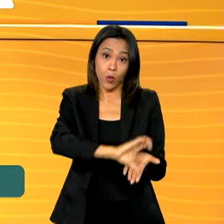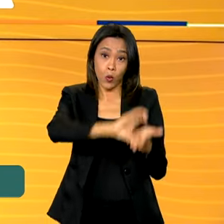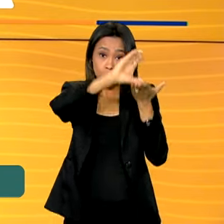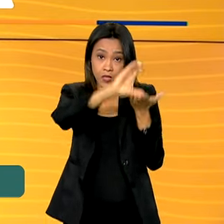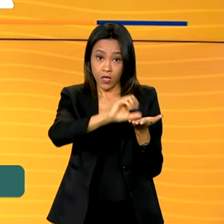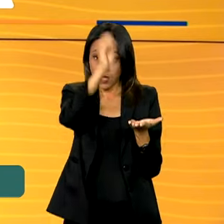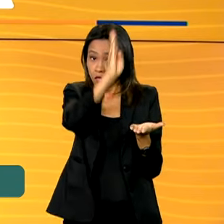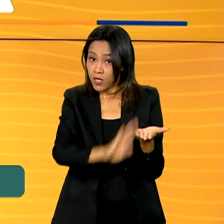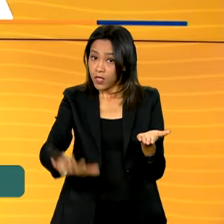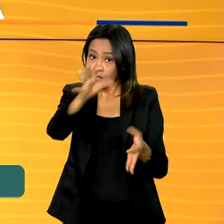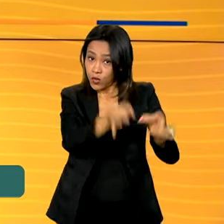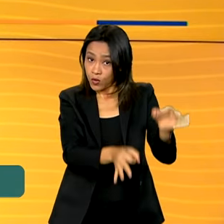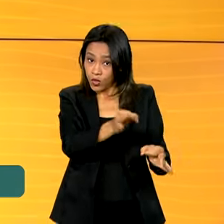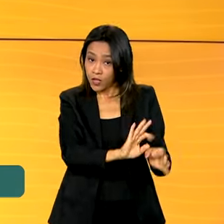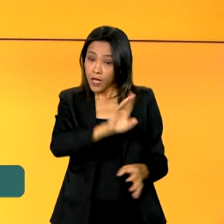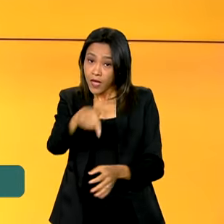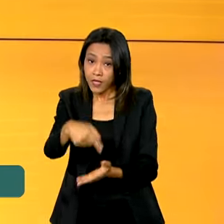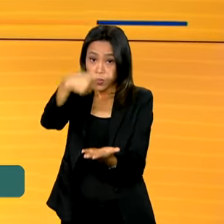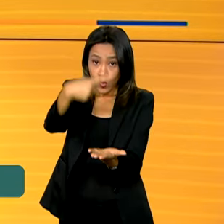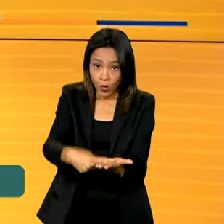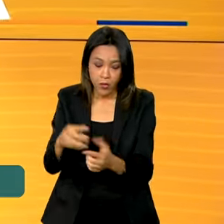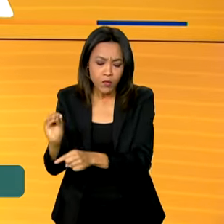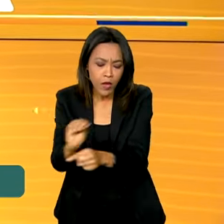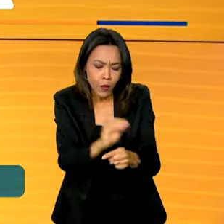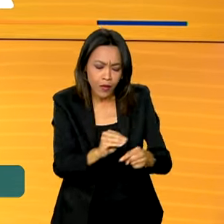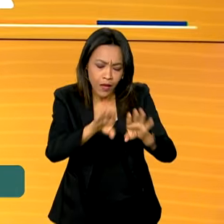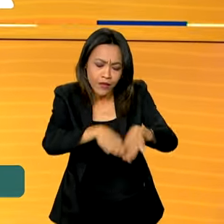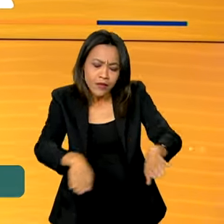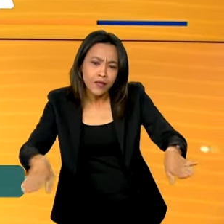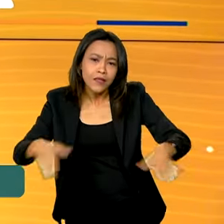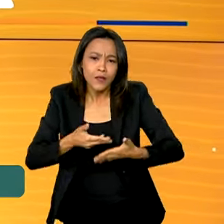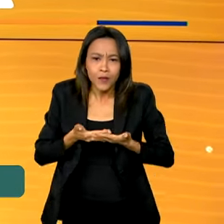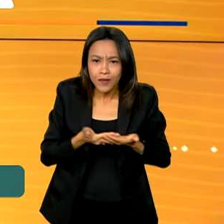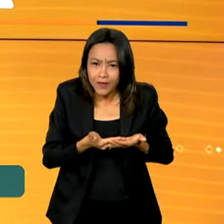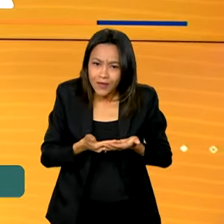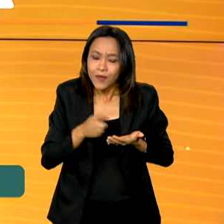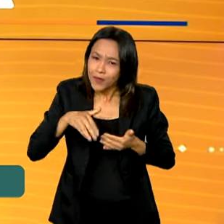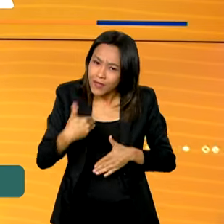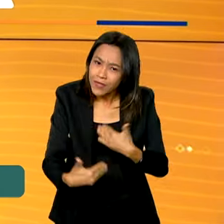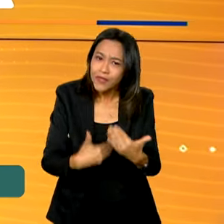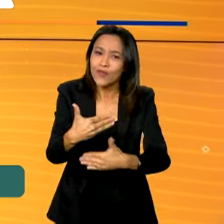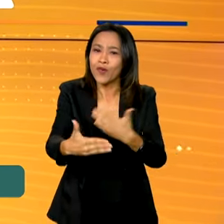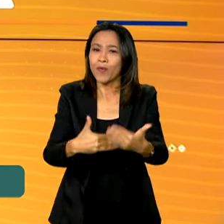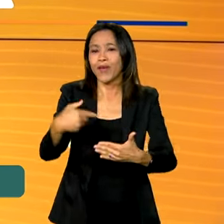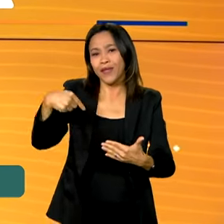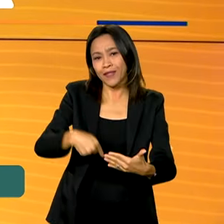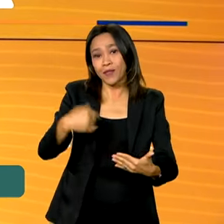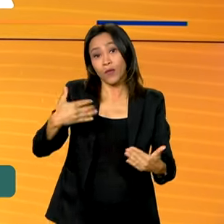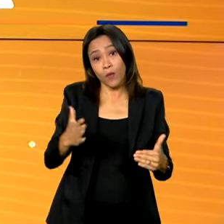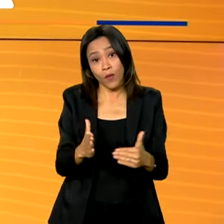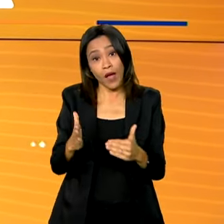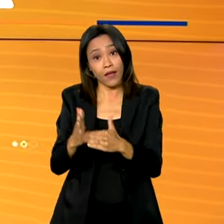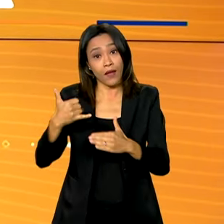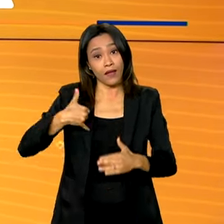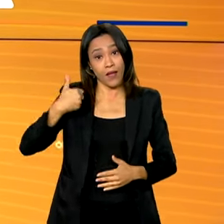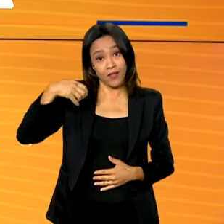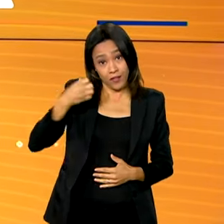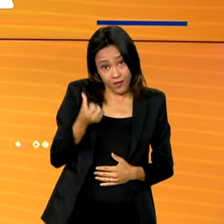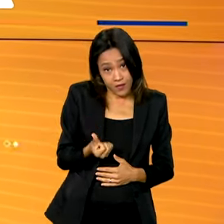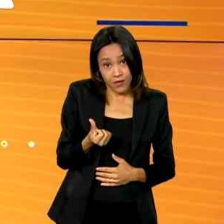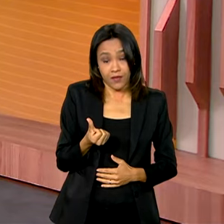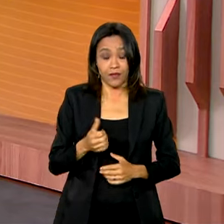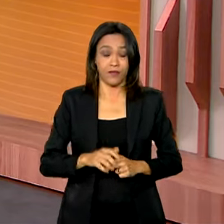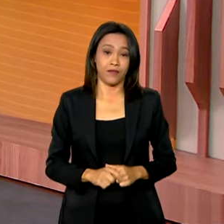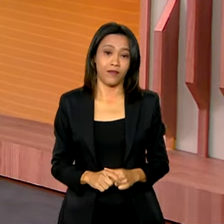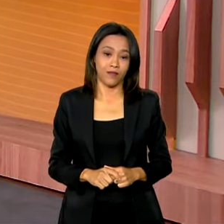O Pacto Nacional pela Primeira Infância tem o objetivo de garantir o desenvolvimento e bem-estar de crianças de até 6 anos de idade.